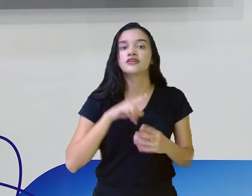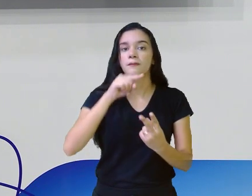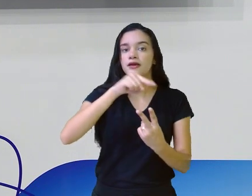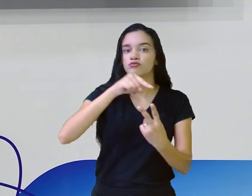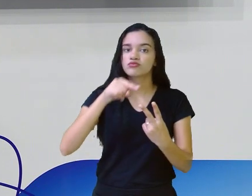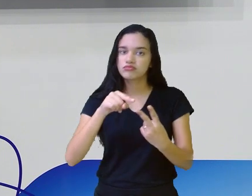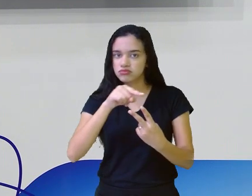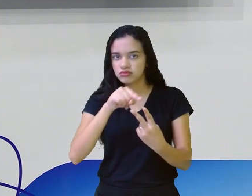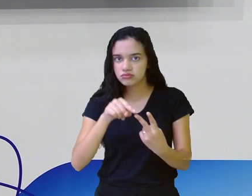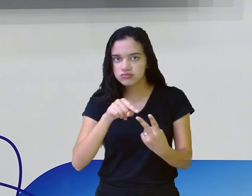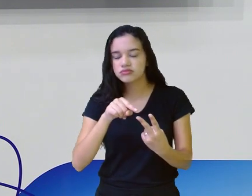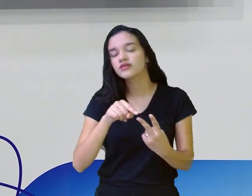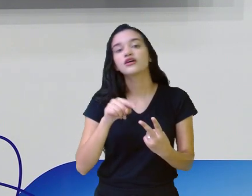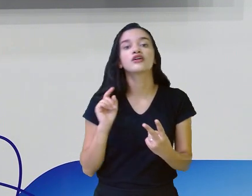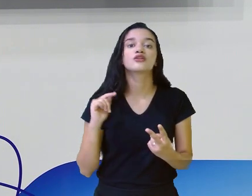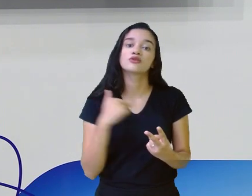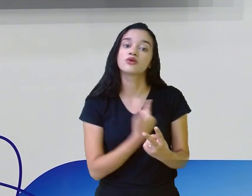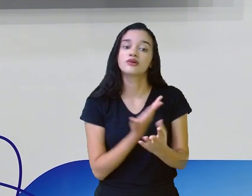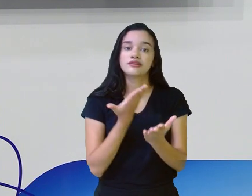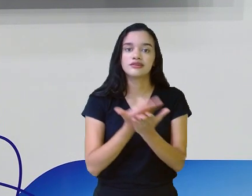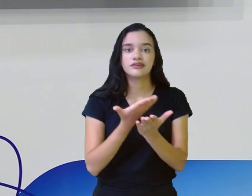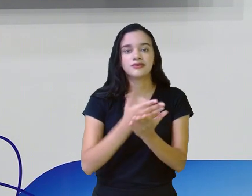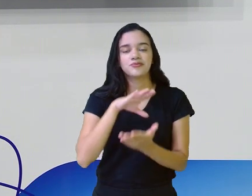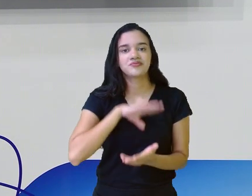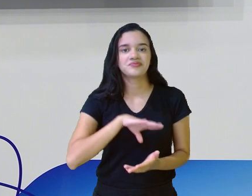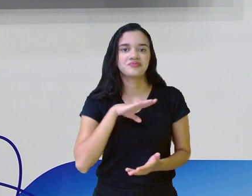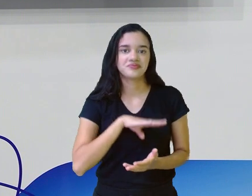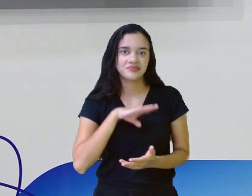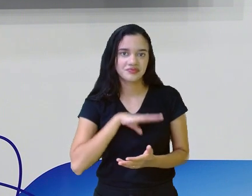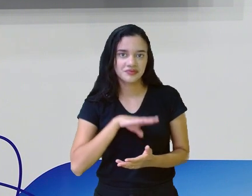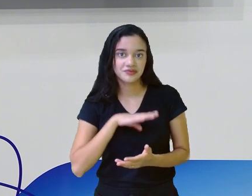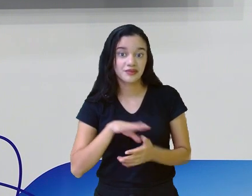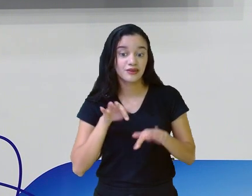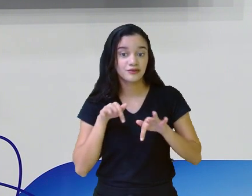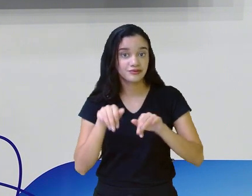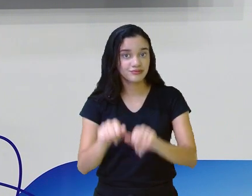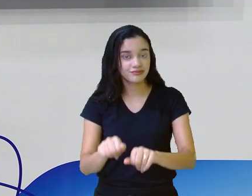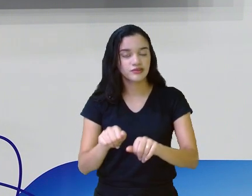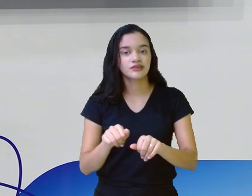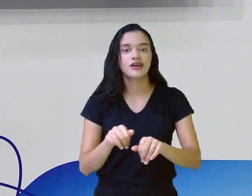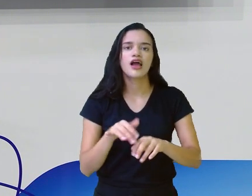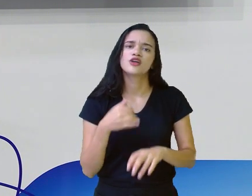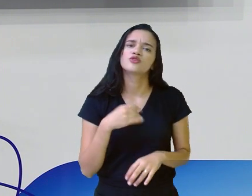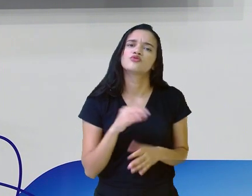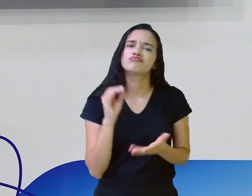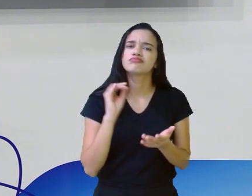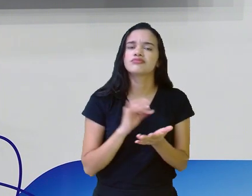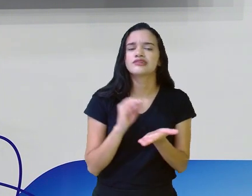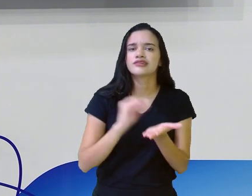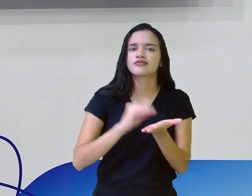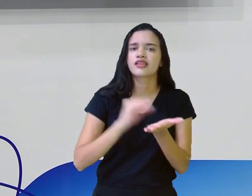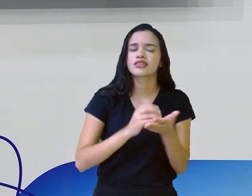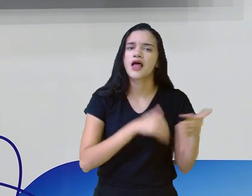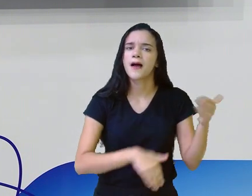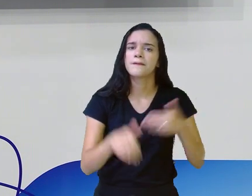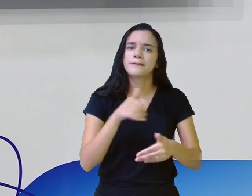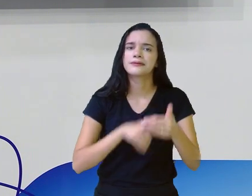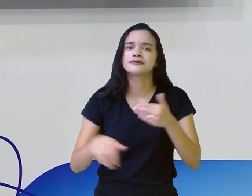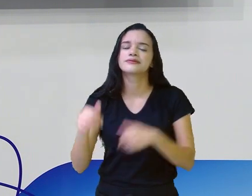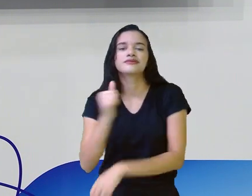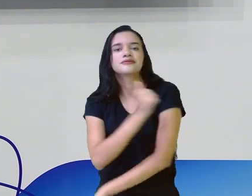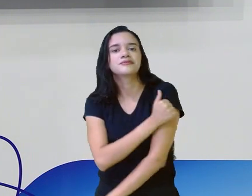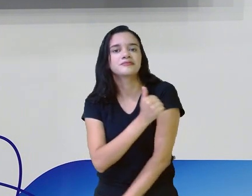indefinido? Nossa aula de língua portuguesa vai ficando por aqui. Estou sentindo falta da participação dos nossos